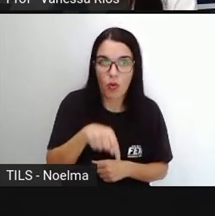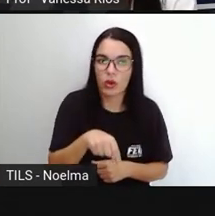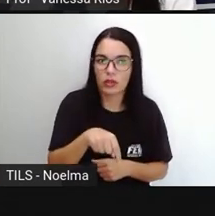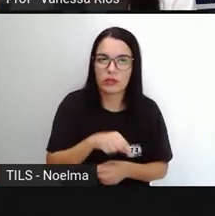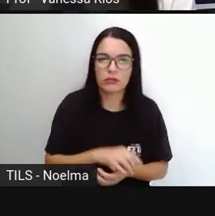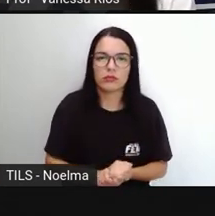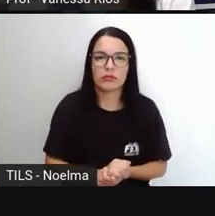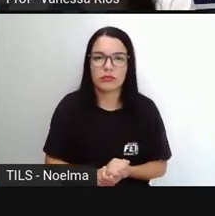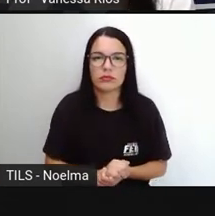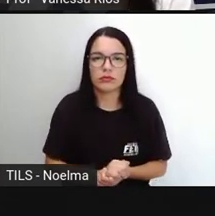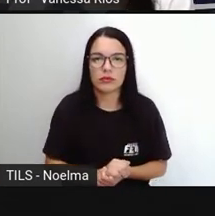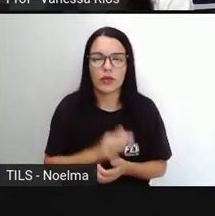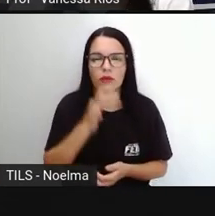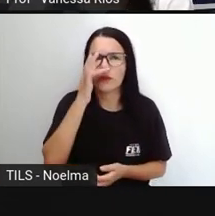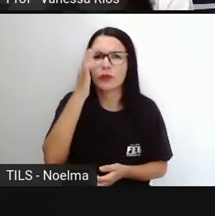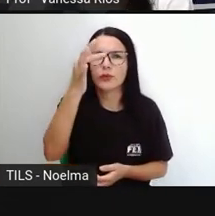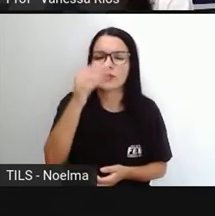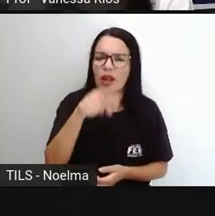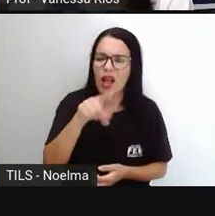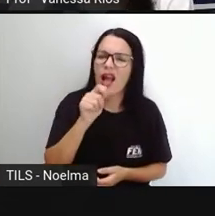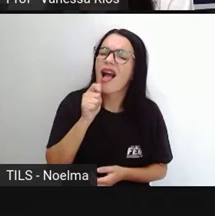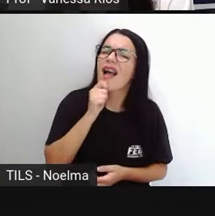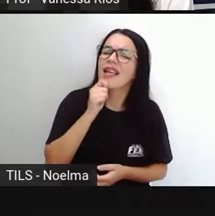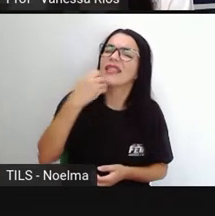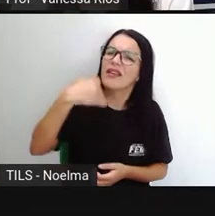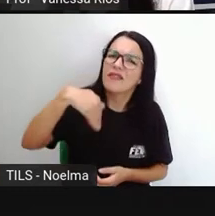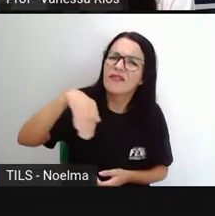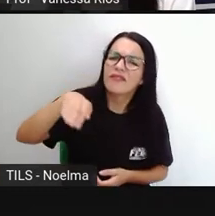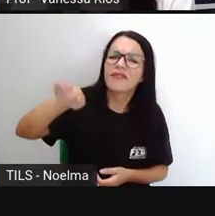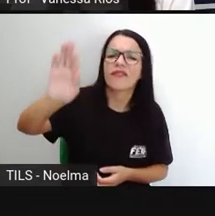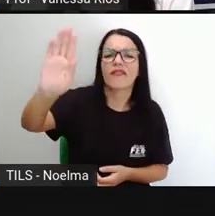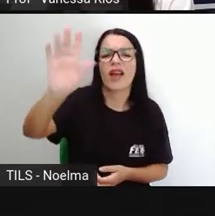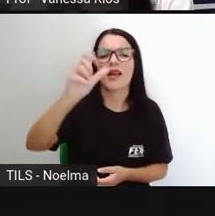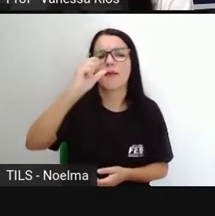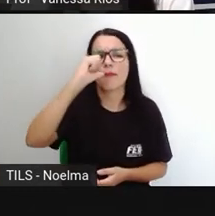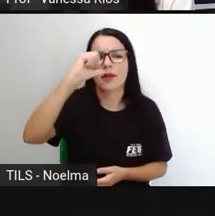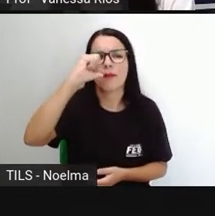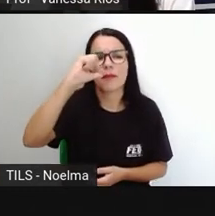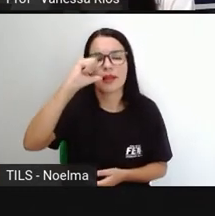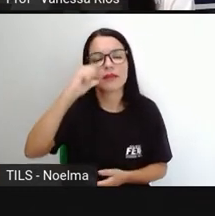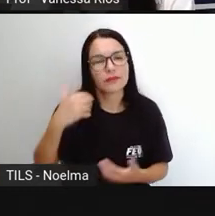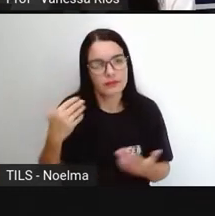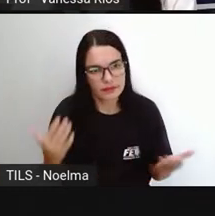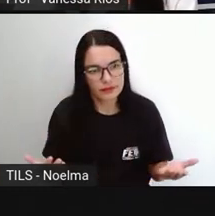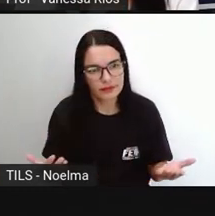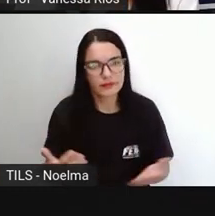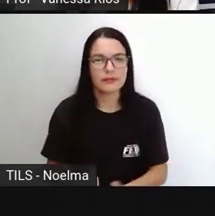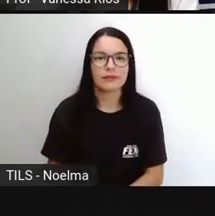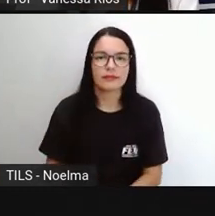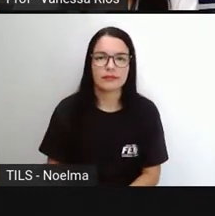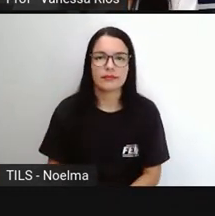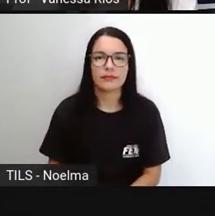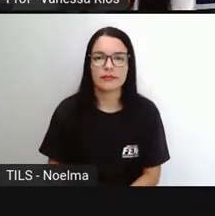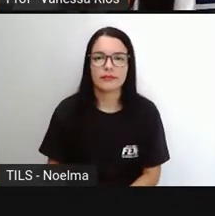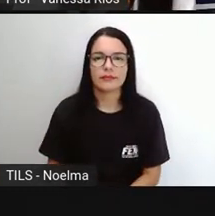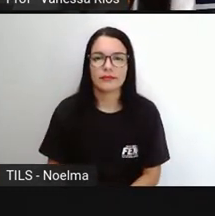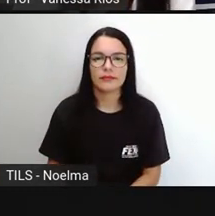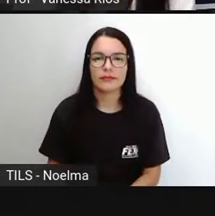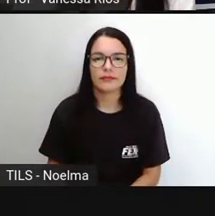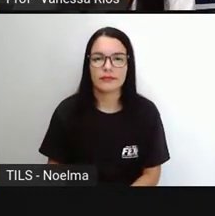bebe. E o futuro se relaciona com o amanhã, com o depois. Então, exemplo, ela beberá.